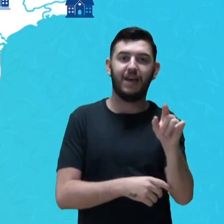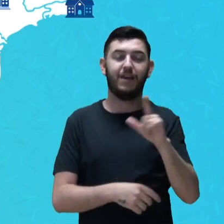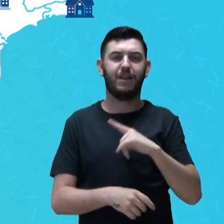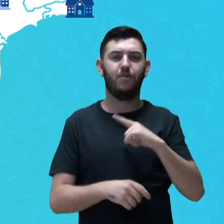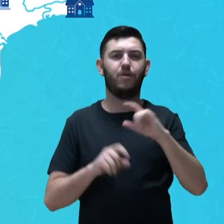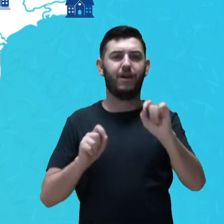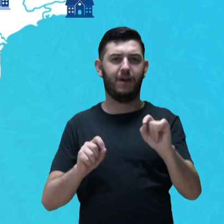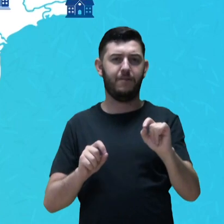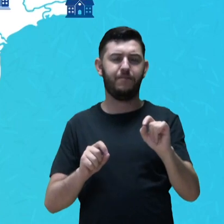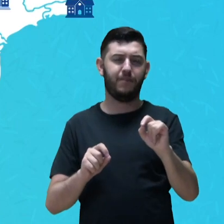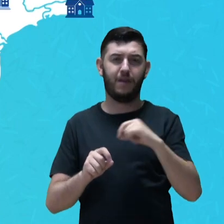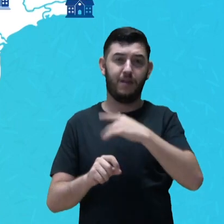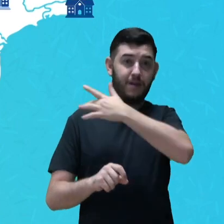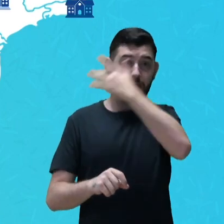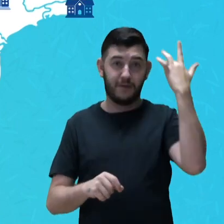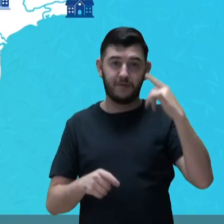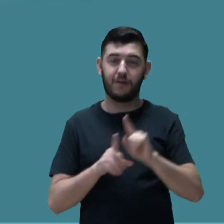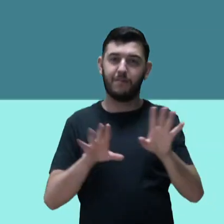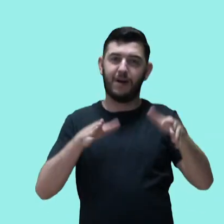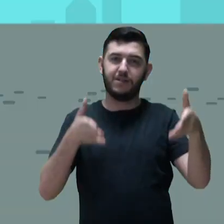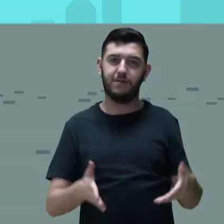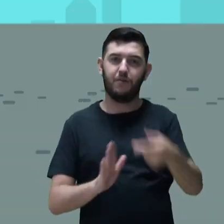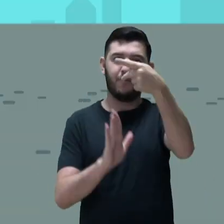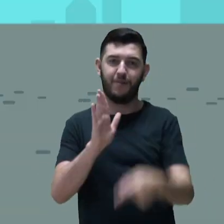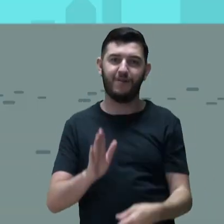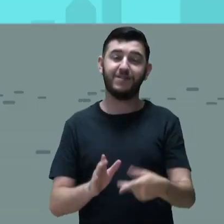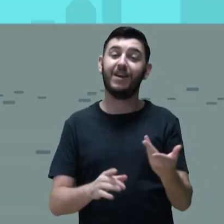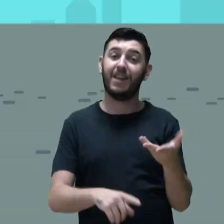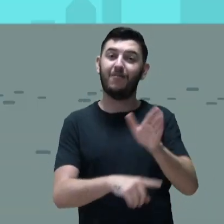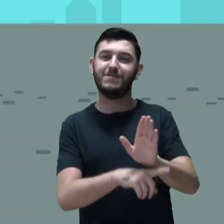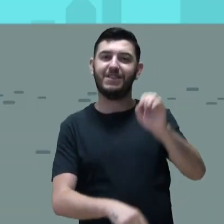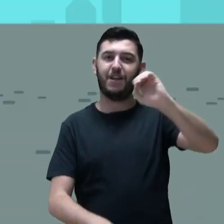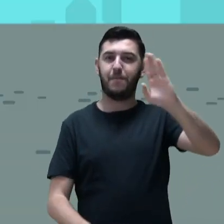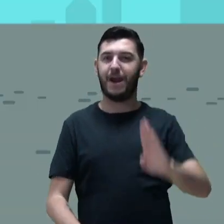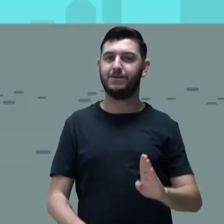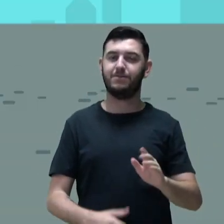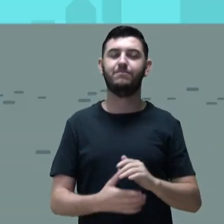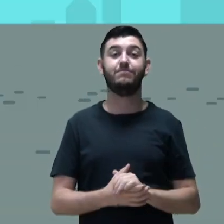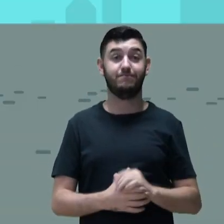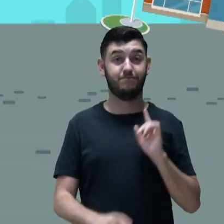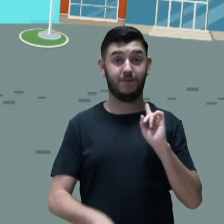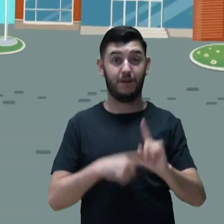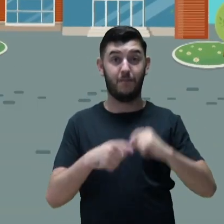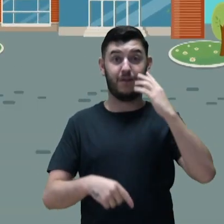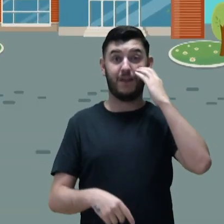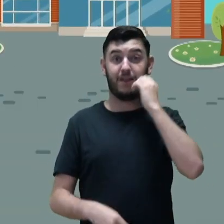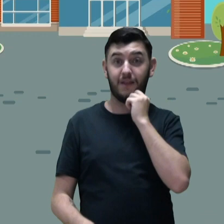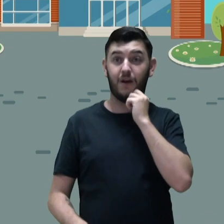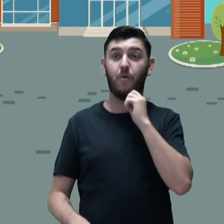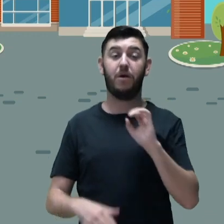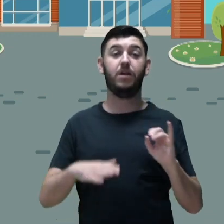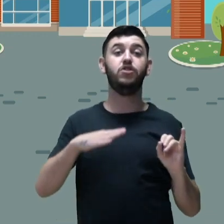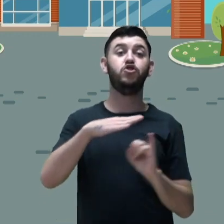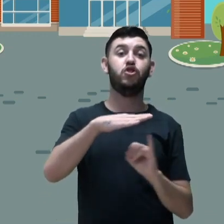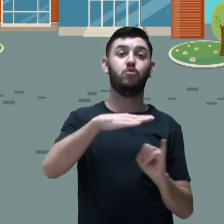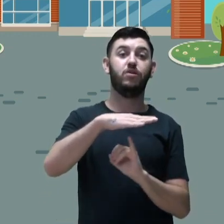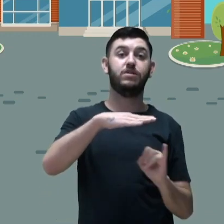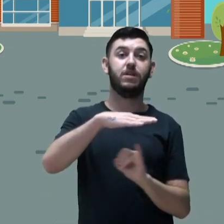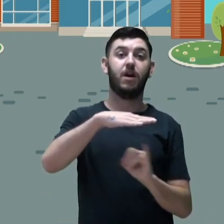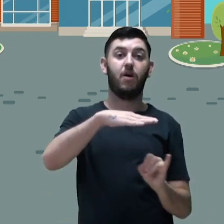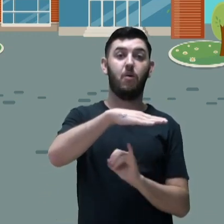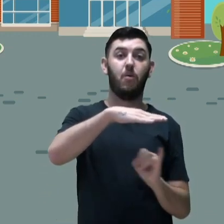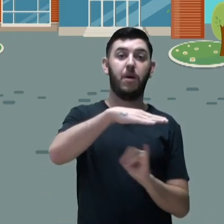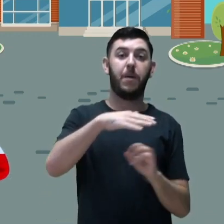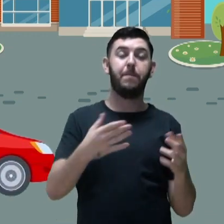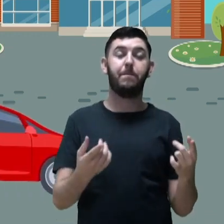do programa Auxílio Brasil. Após a adesão, cada instituição realizará, em parceria